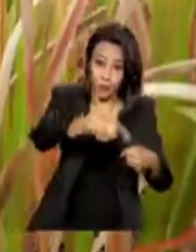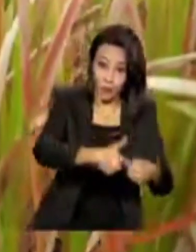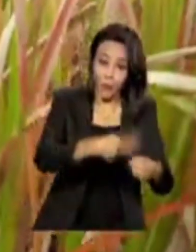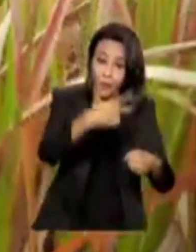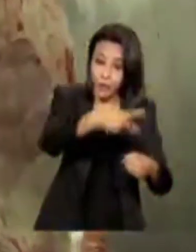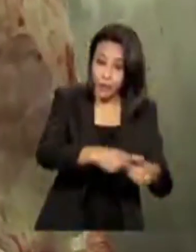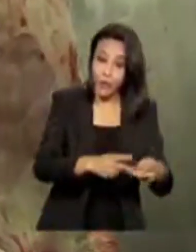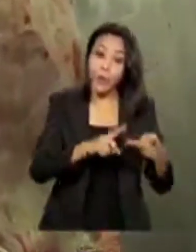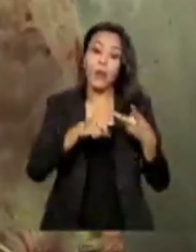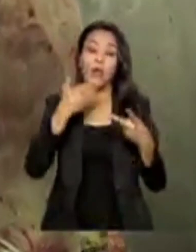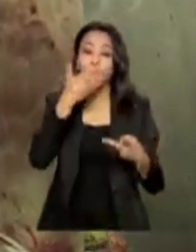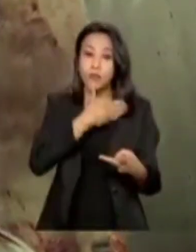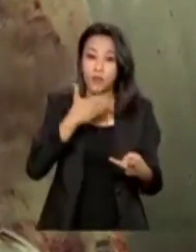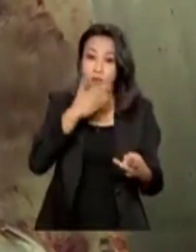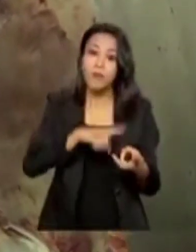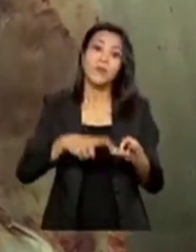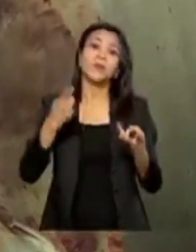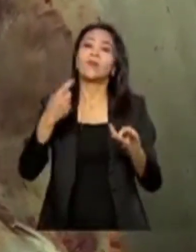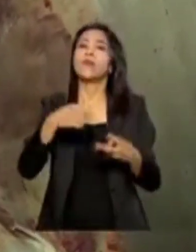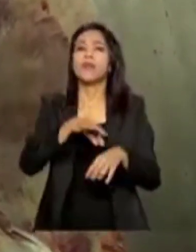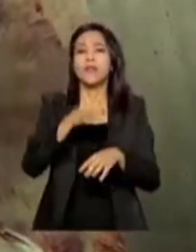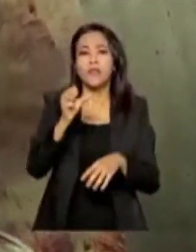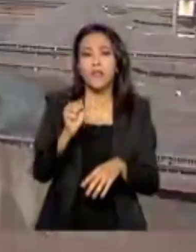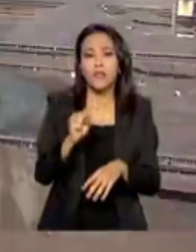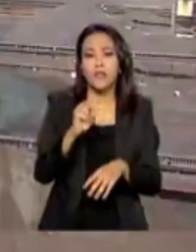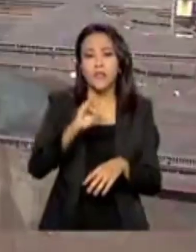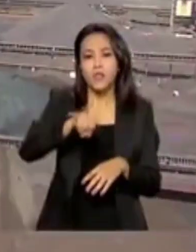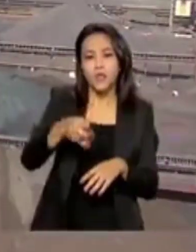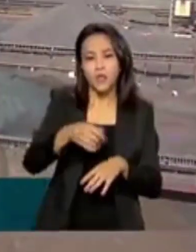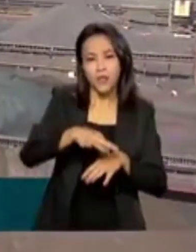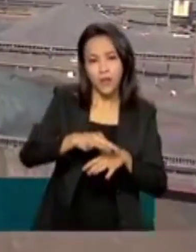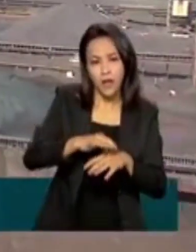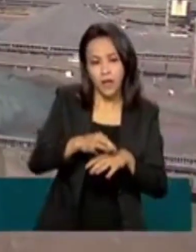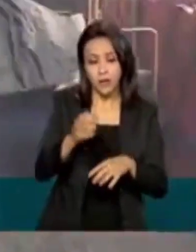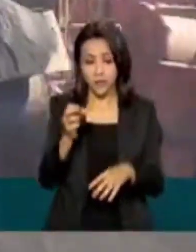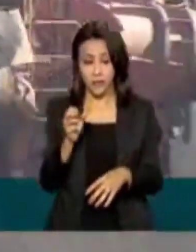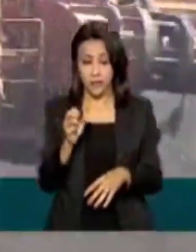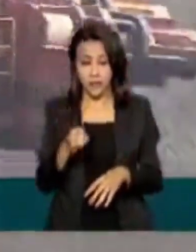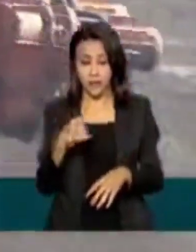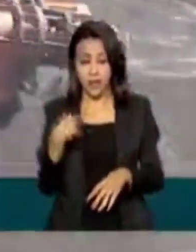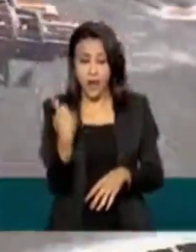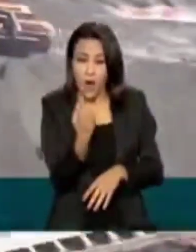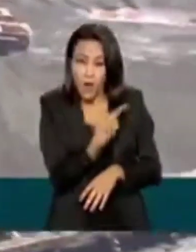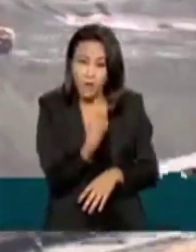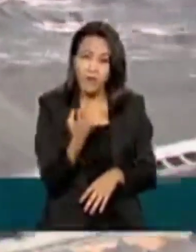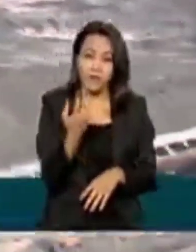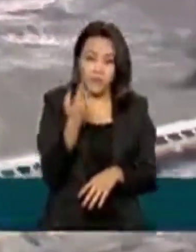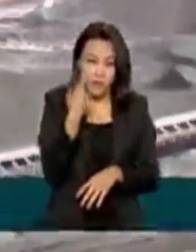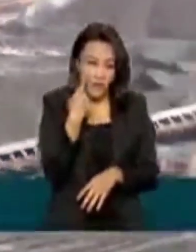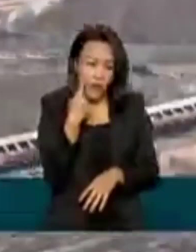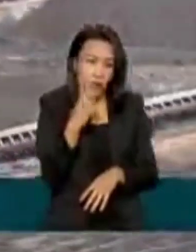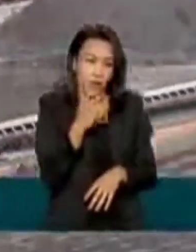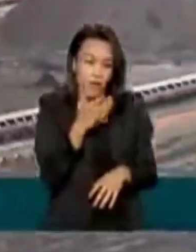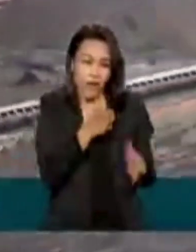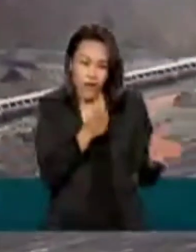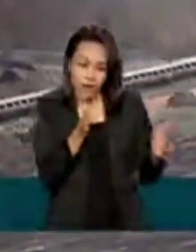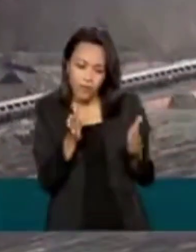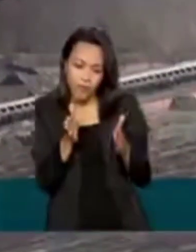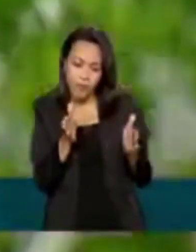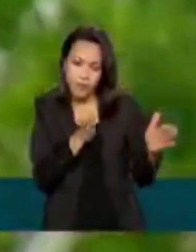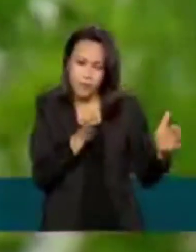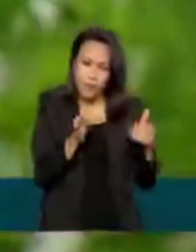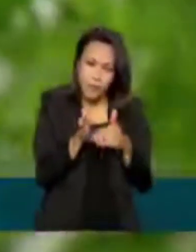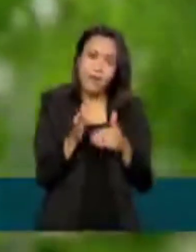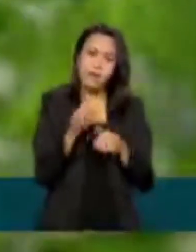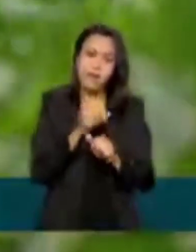soja, açúcares e carnes. Lembrando que, se nós simularmos esse saldo que obtivemos até setembro, e fizermos uma